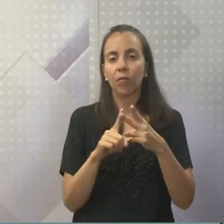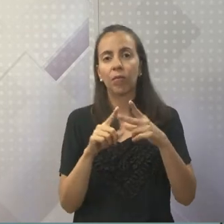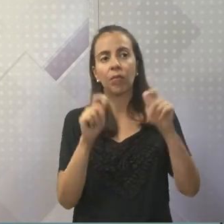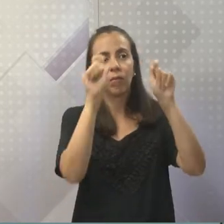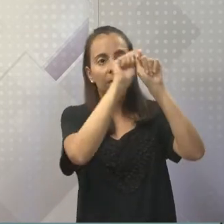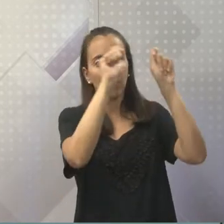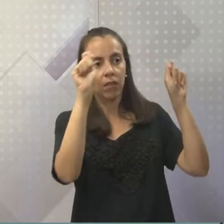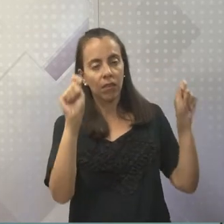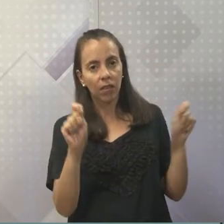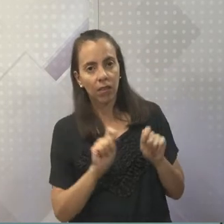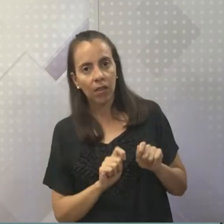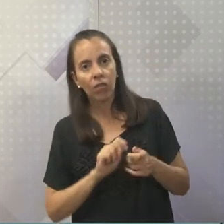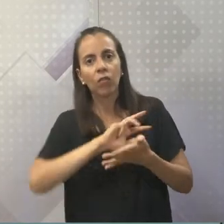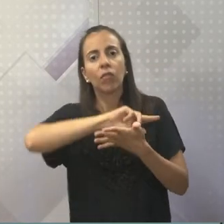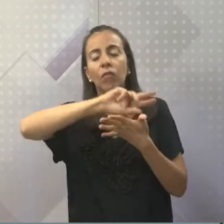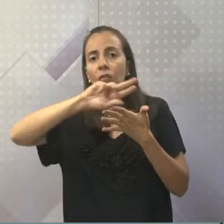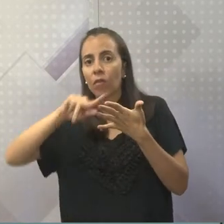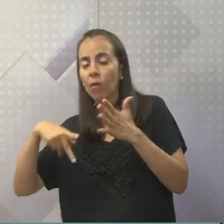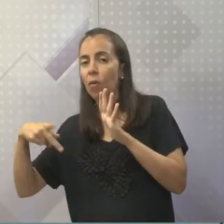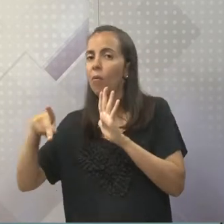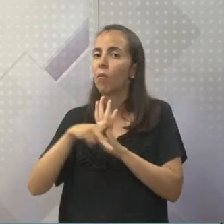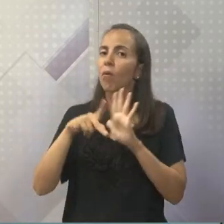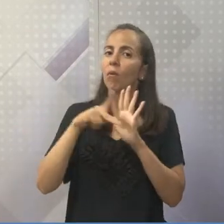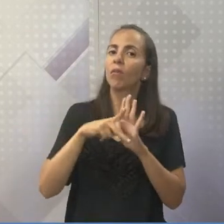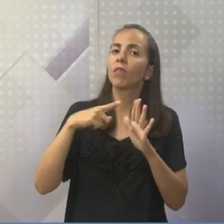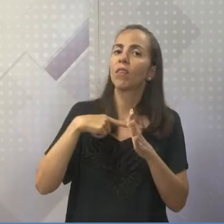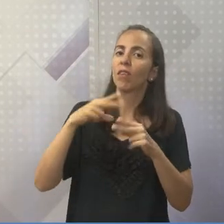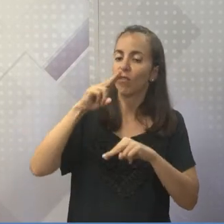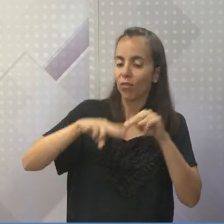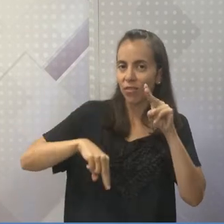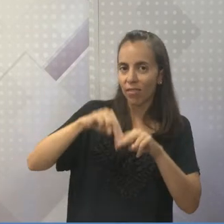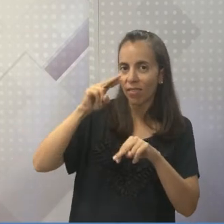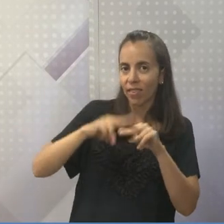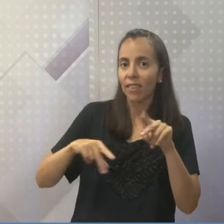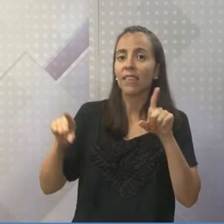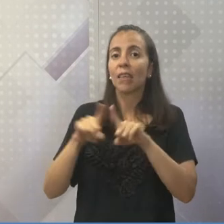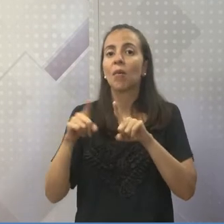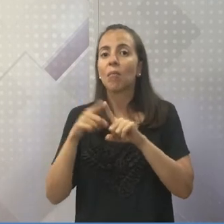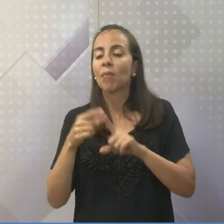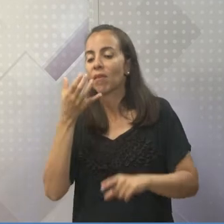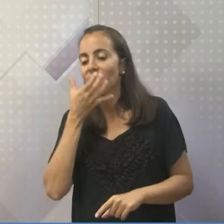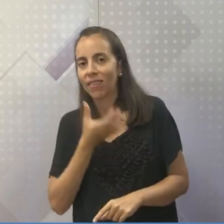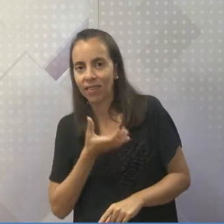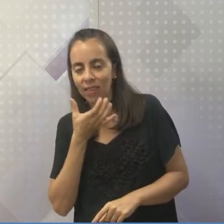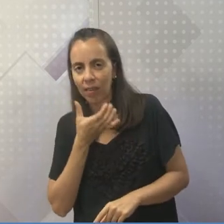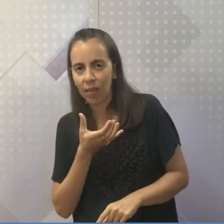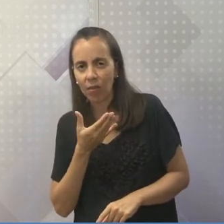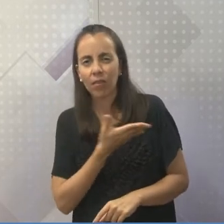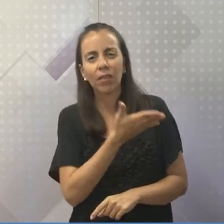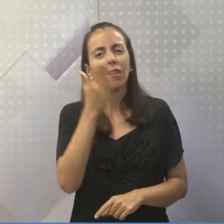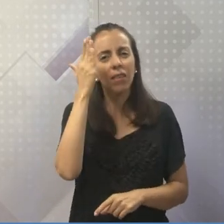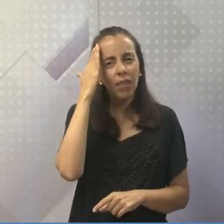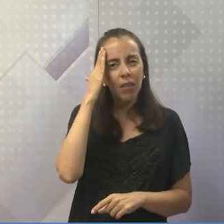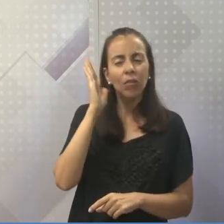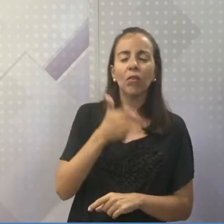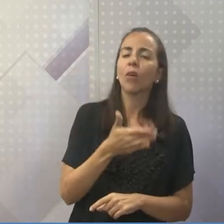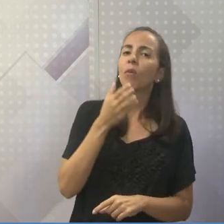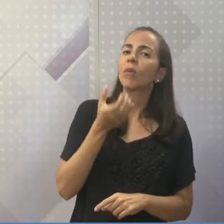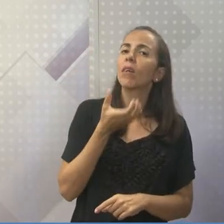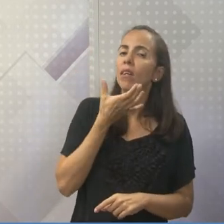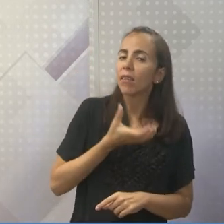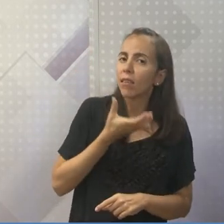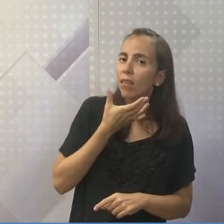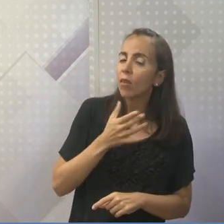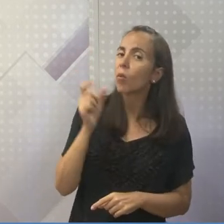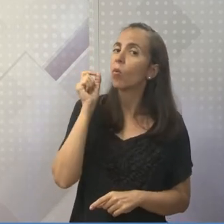São João e justamente o Natal. E o que é o Natal? Todo mundo já sabe que o Natal é a